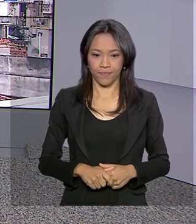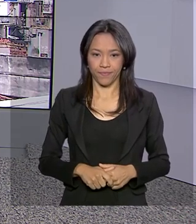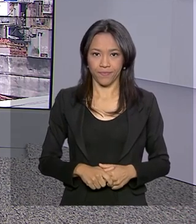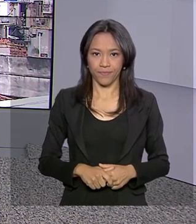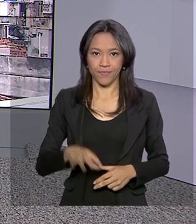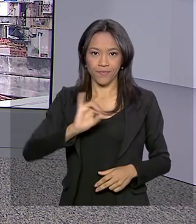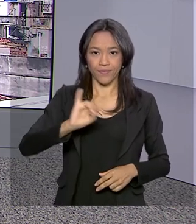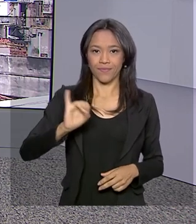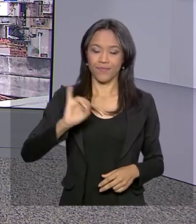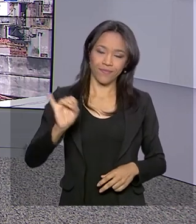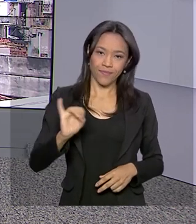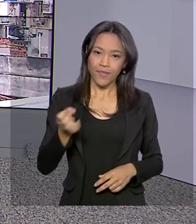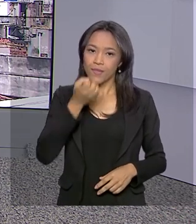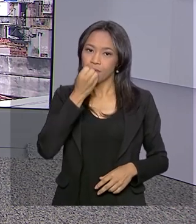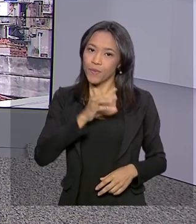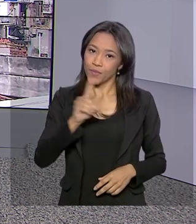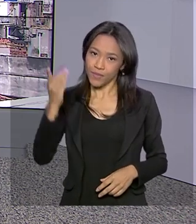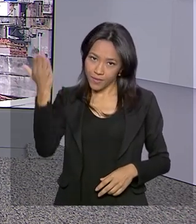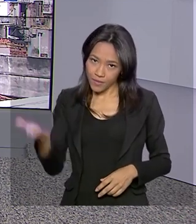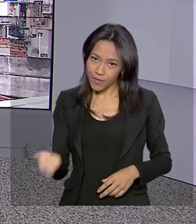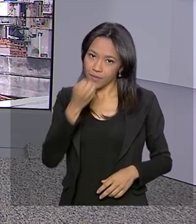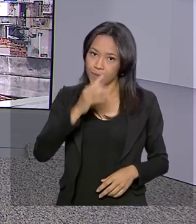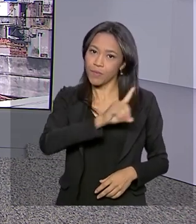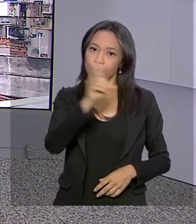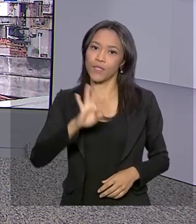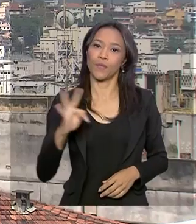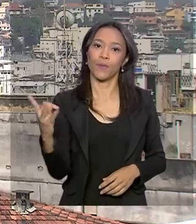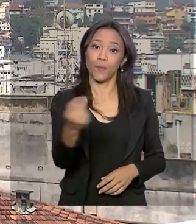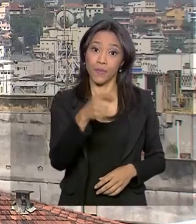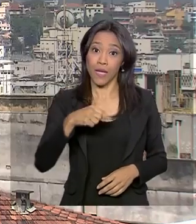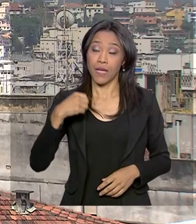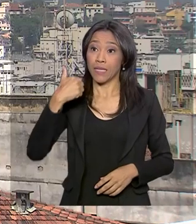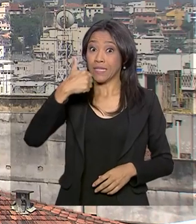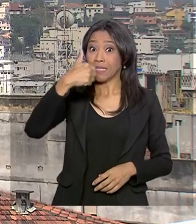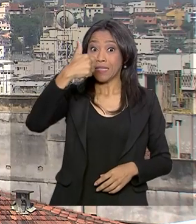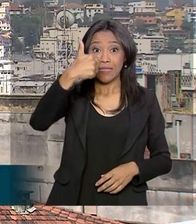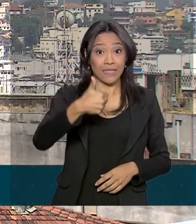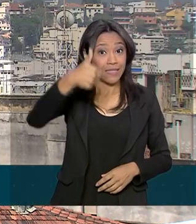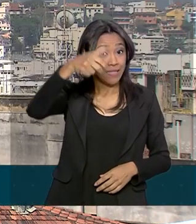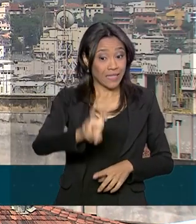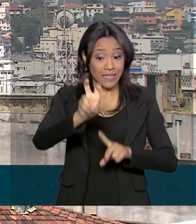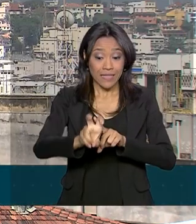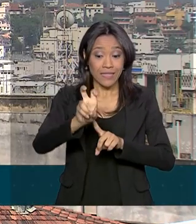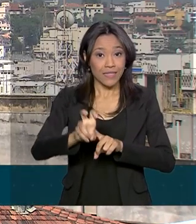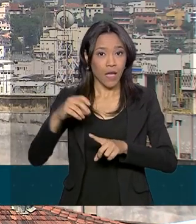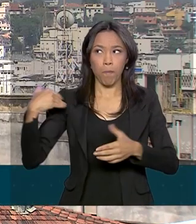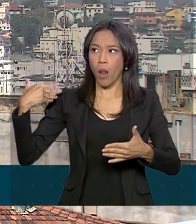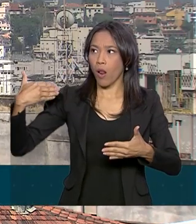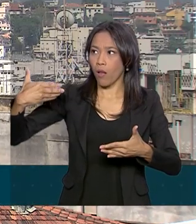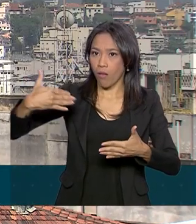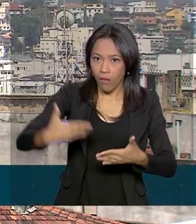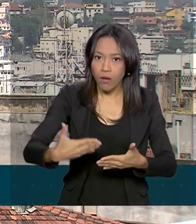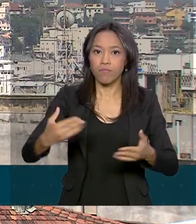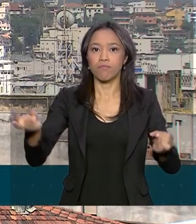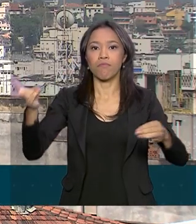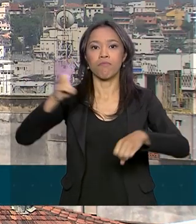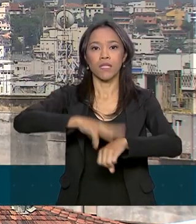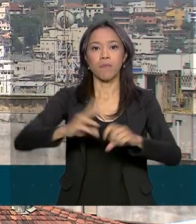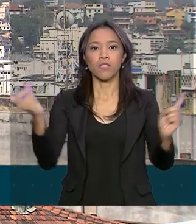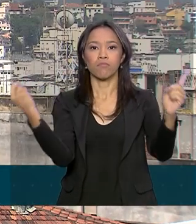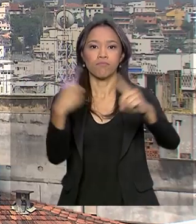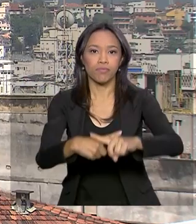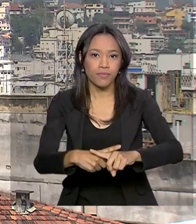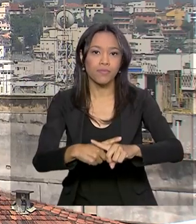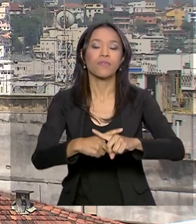Oi, Mara, bom dia para você, bom dia a todo mundo. A competição que está na 15ª edição começa às 2h30 da tarde de amanhã, horário de Brasília, e vai